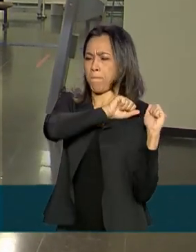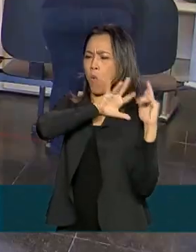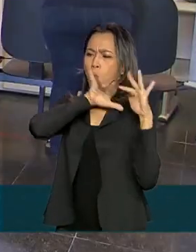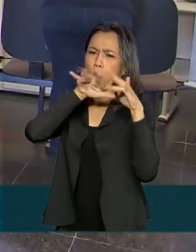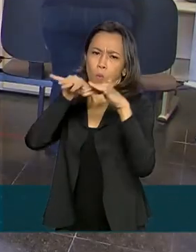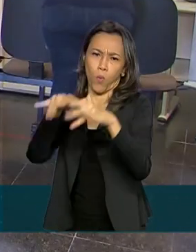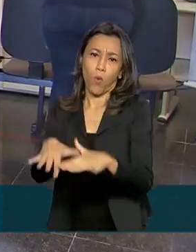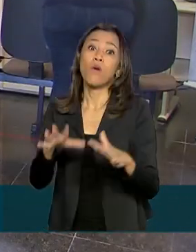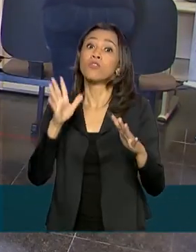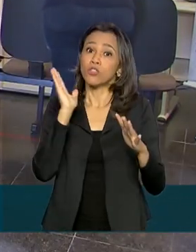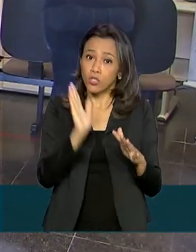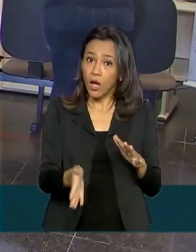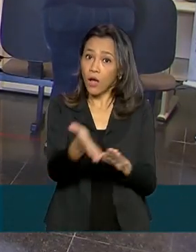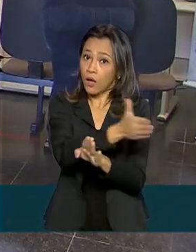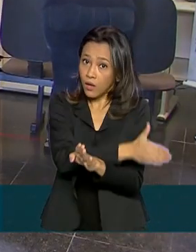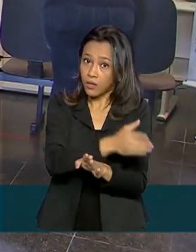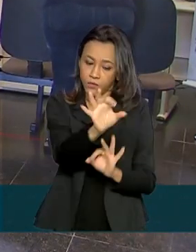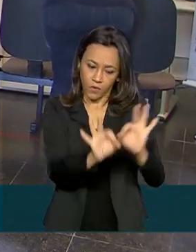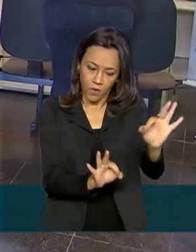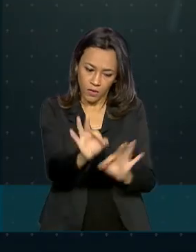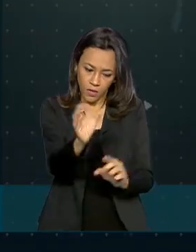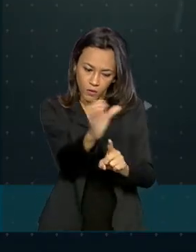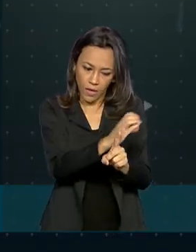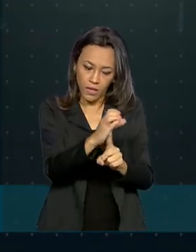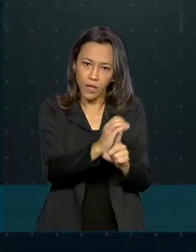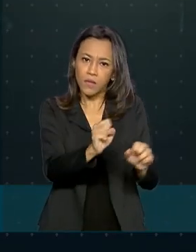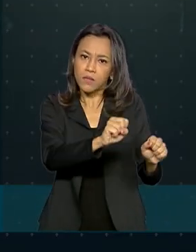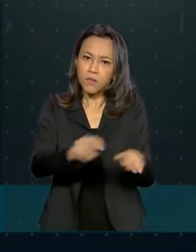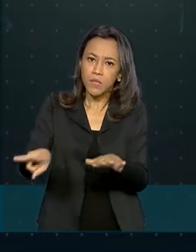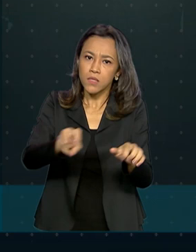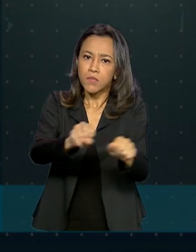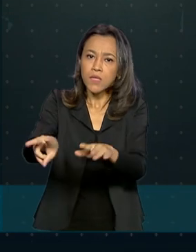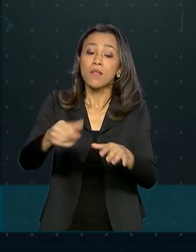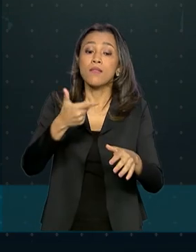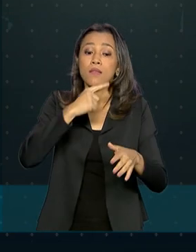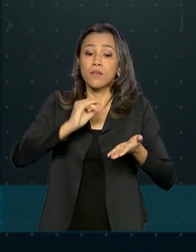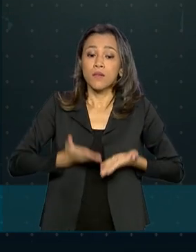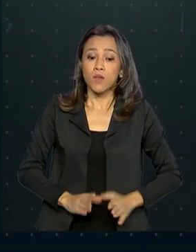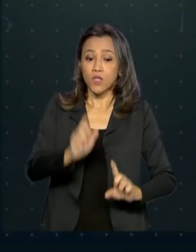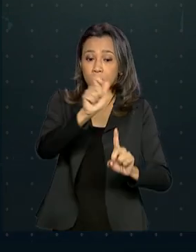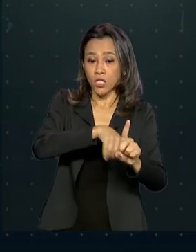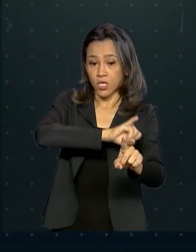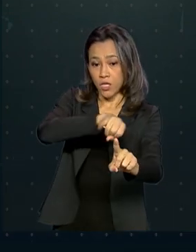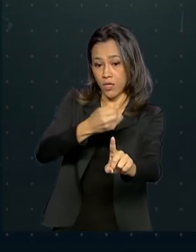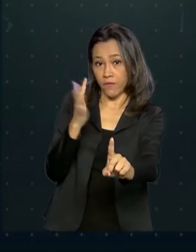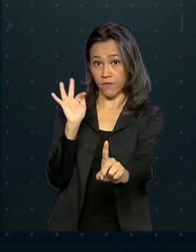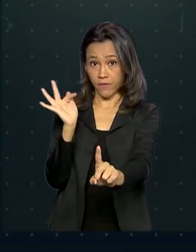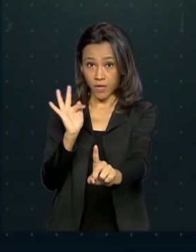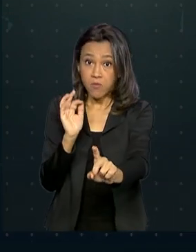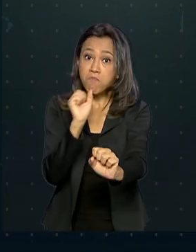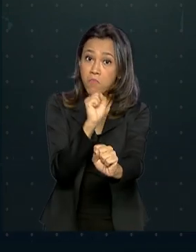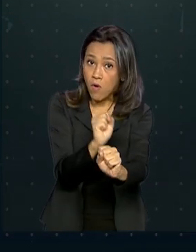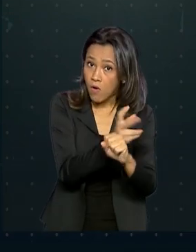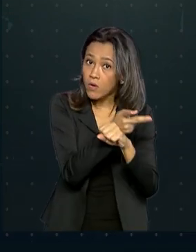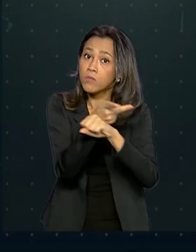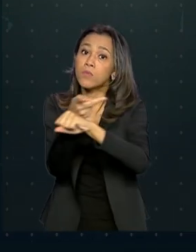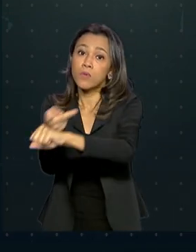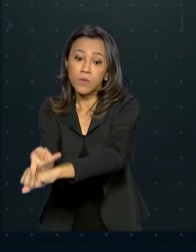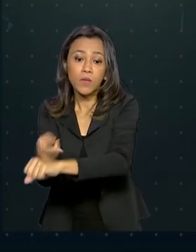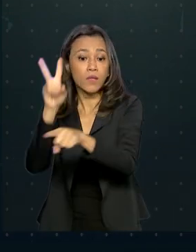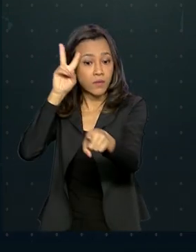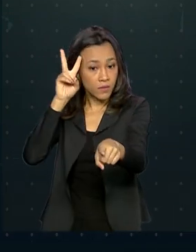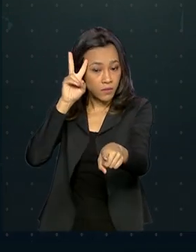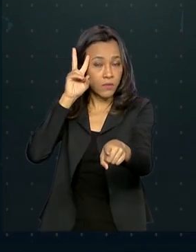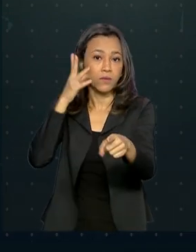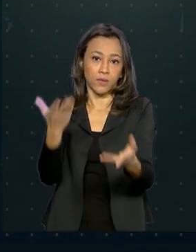definido um cronograma de atendimento semanal. Quem nasceu em janeiro e fevereiro pode ir a uma agência às